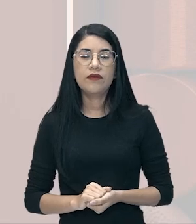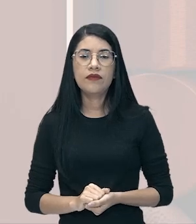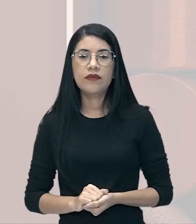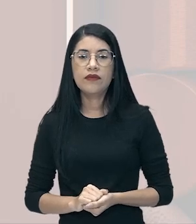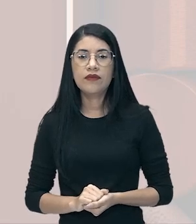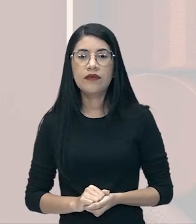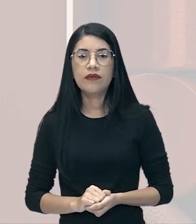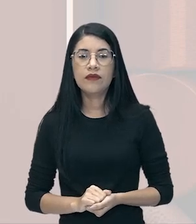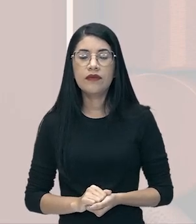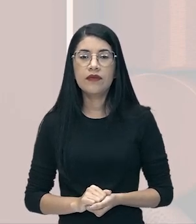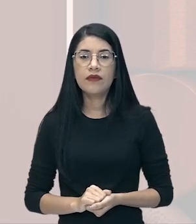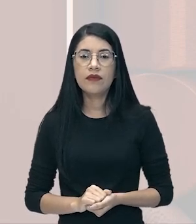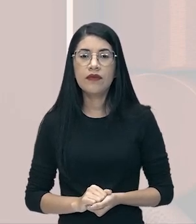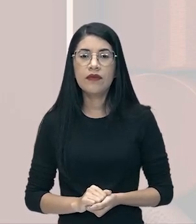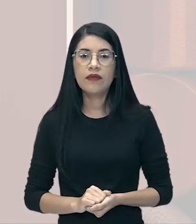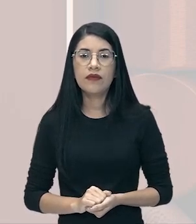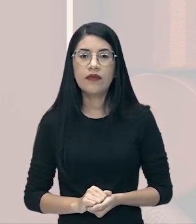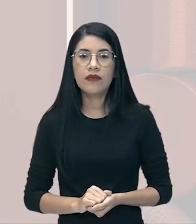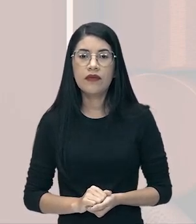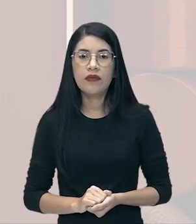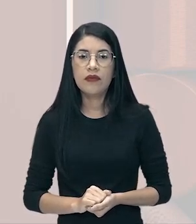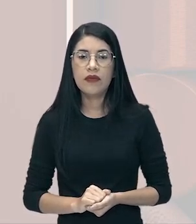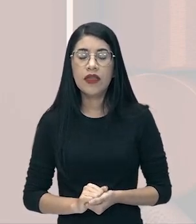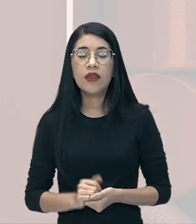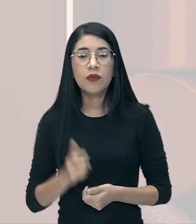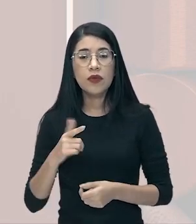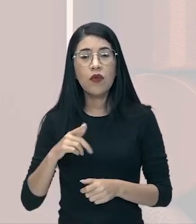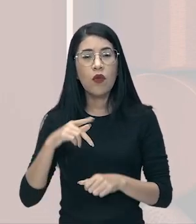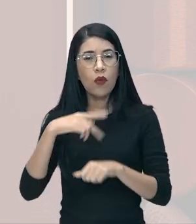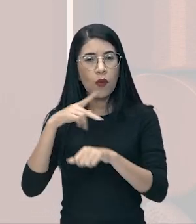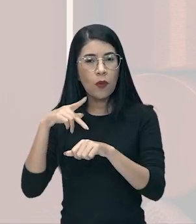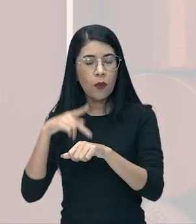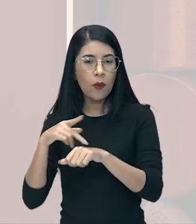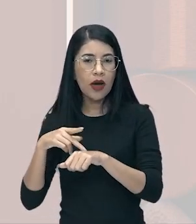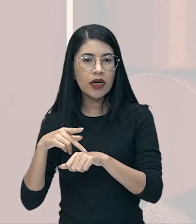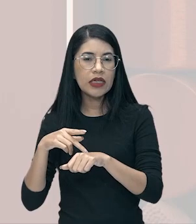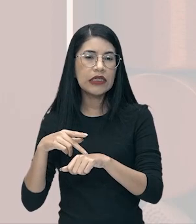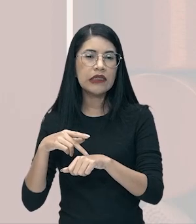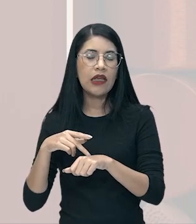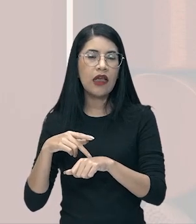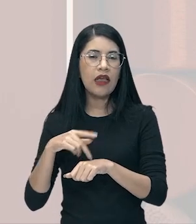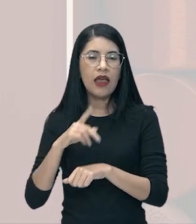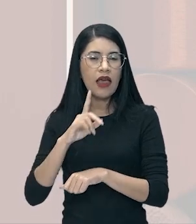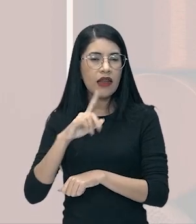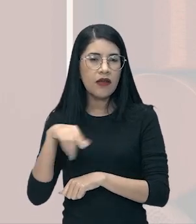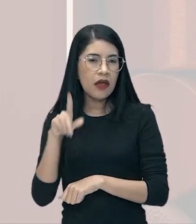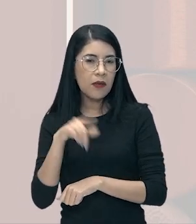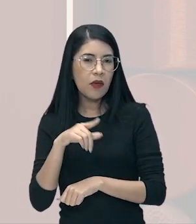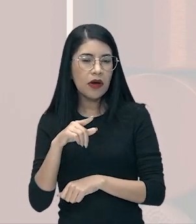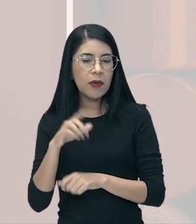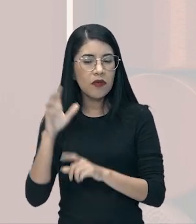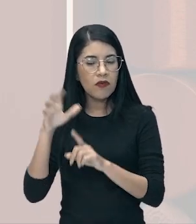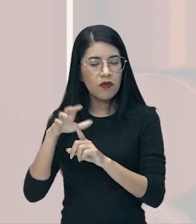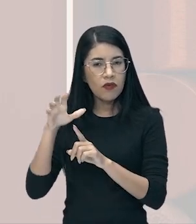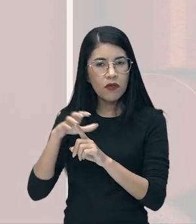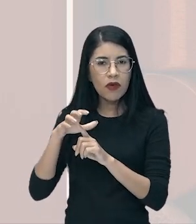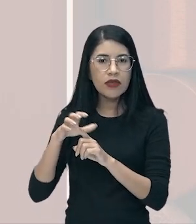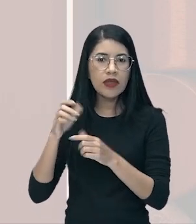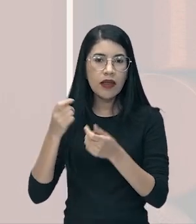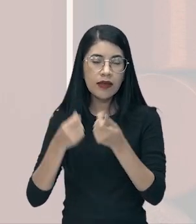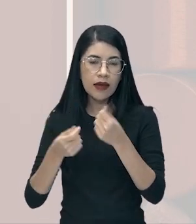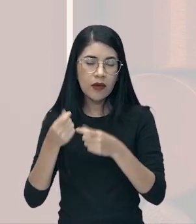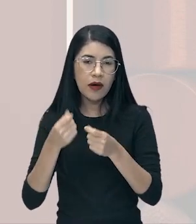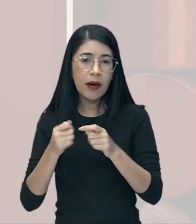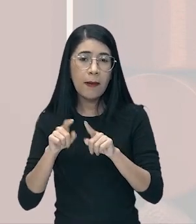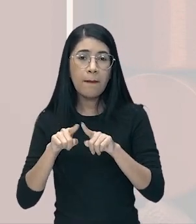liberalista, onde, mais uma vez, o Estado não deveria interferir na economia. Só que, galera, a